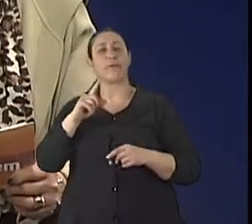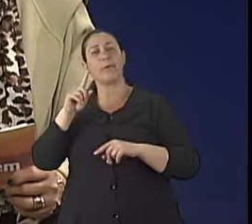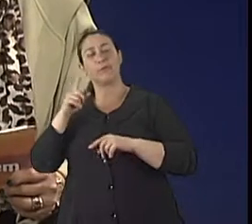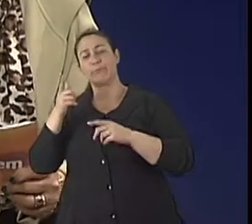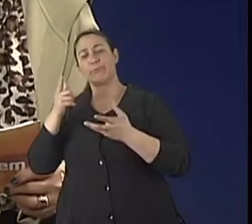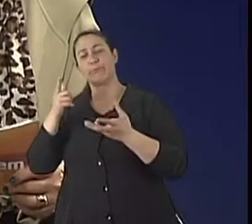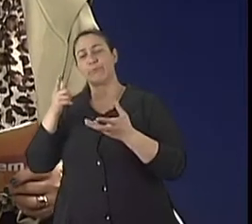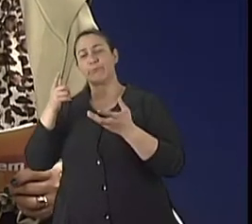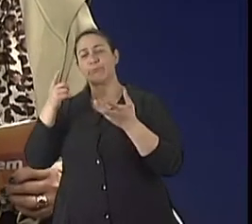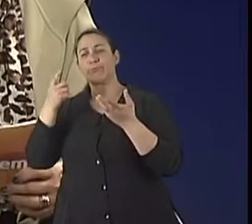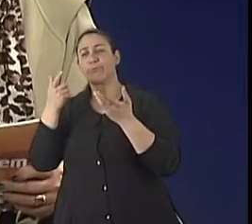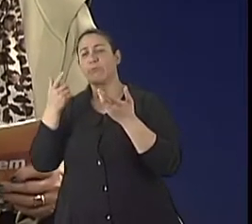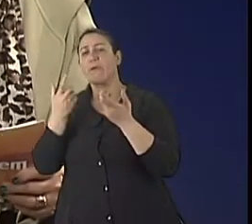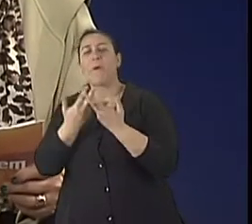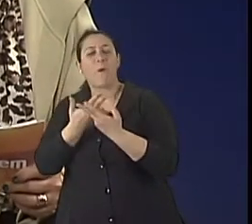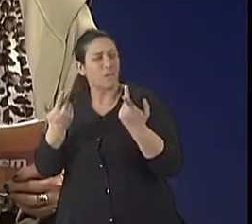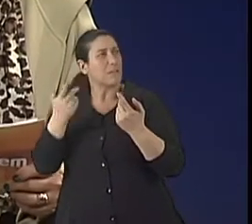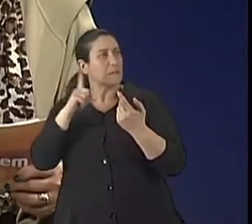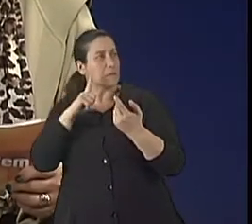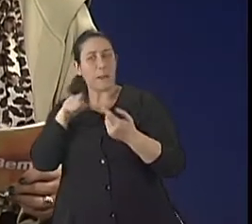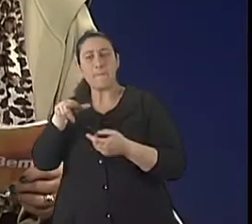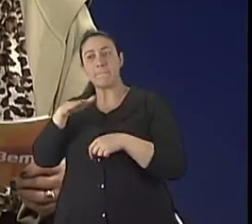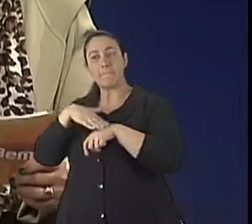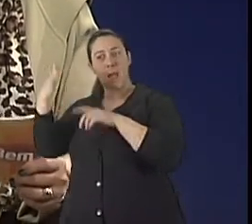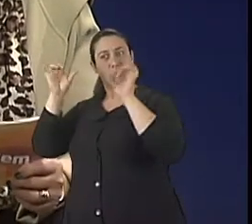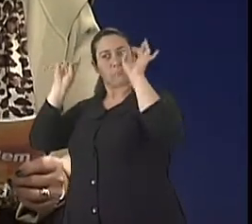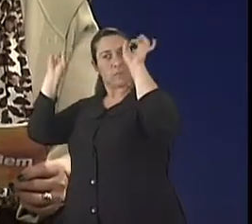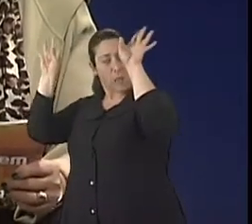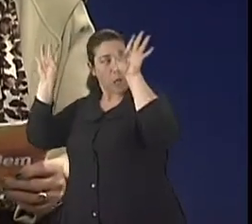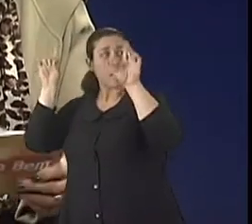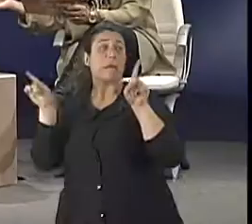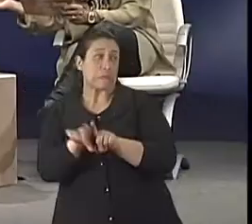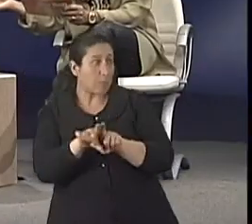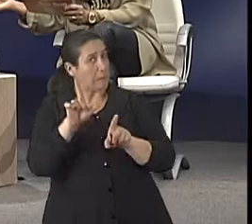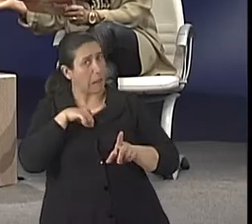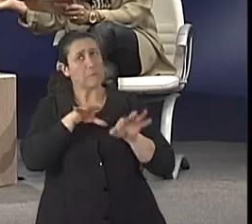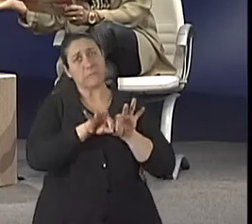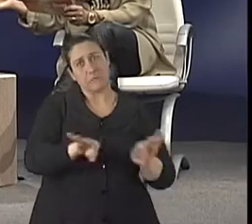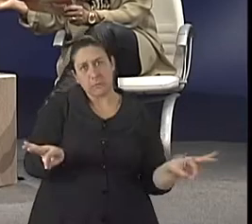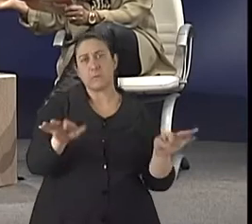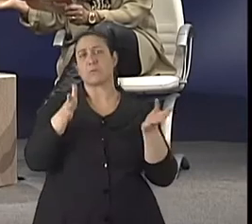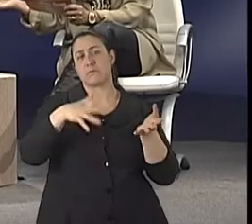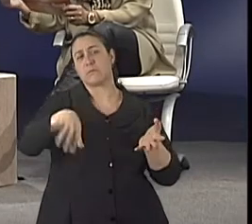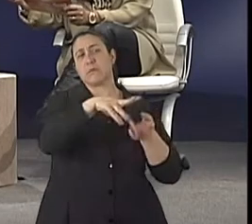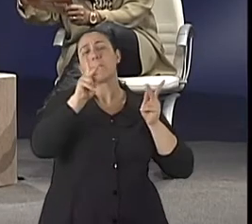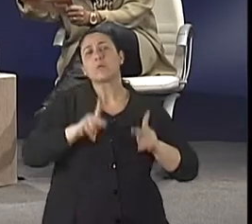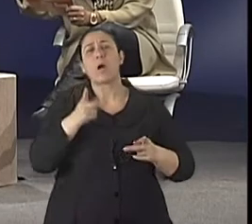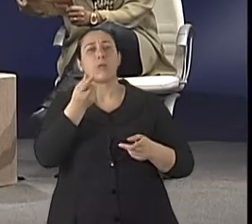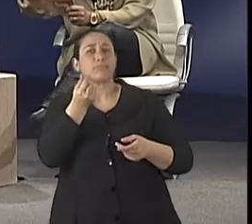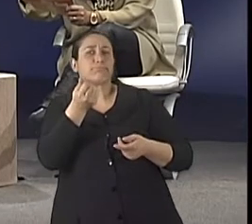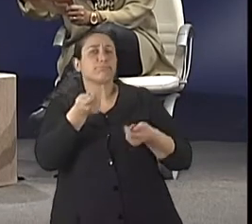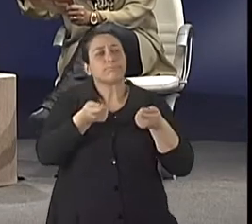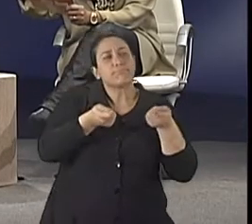um produto mais comercializado para uma classe C, que está aí no mercado, com certeza. Tem pisos